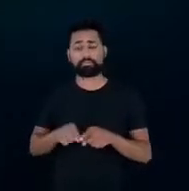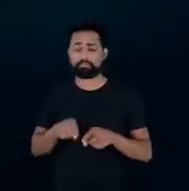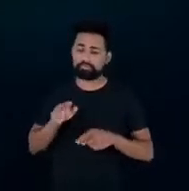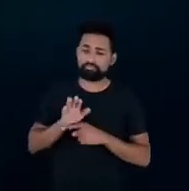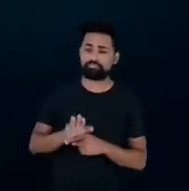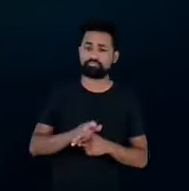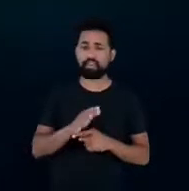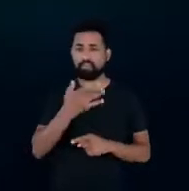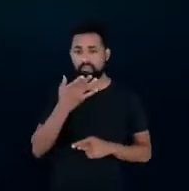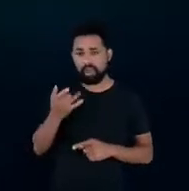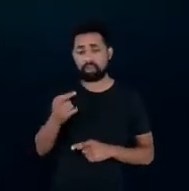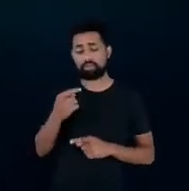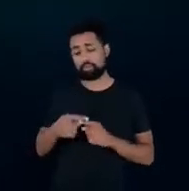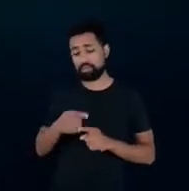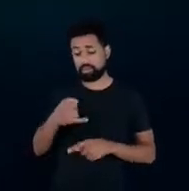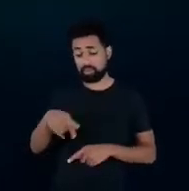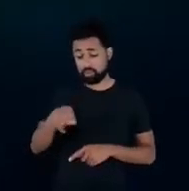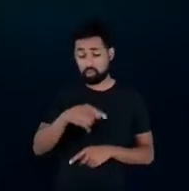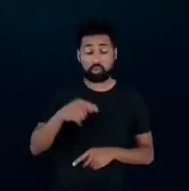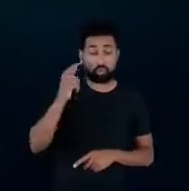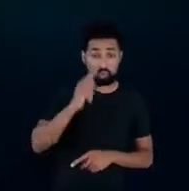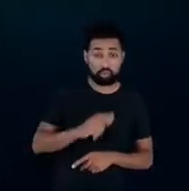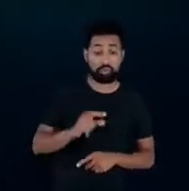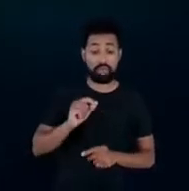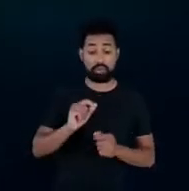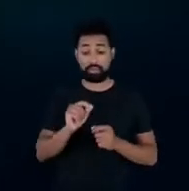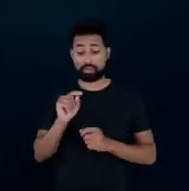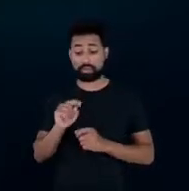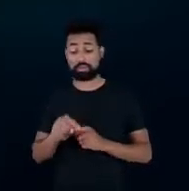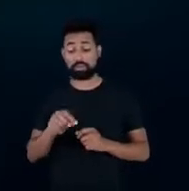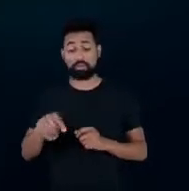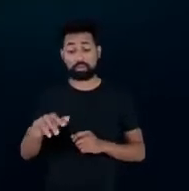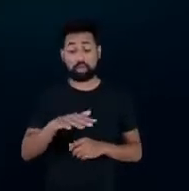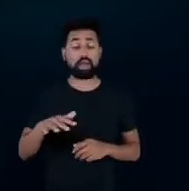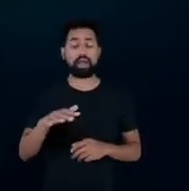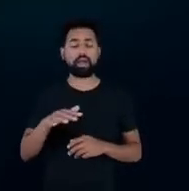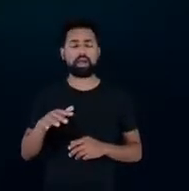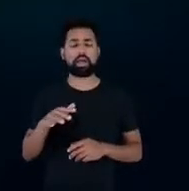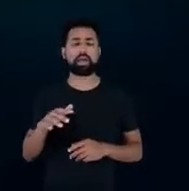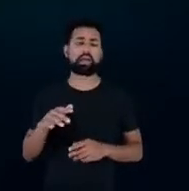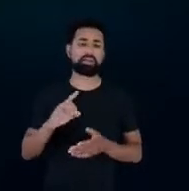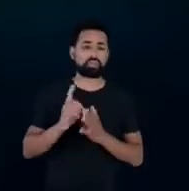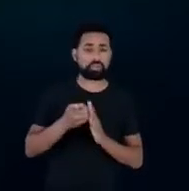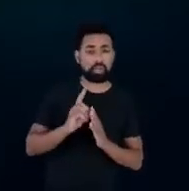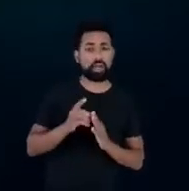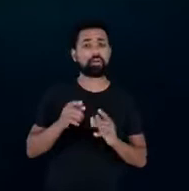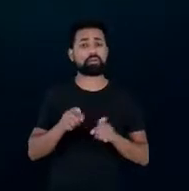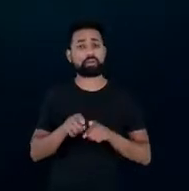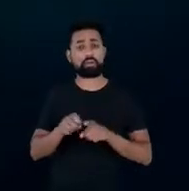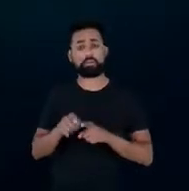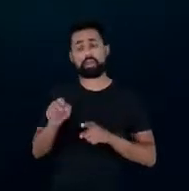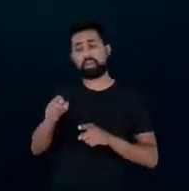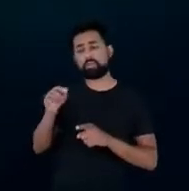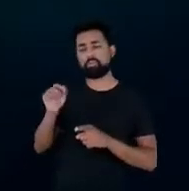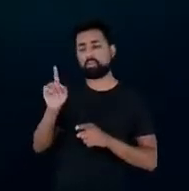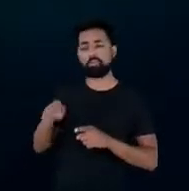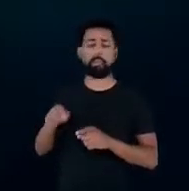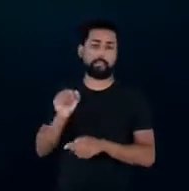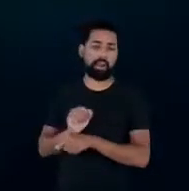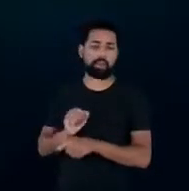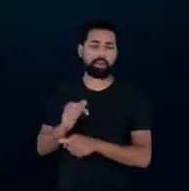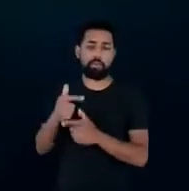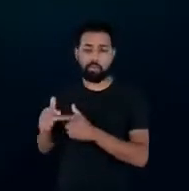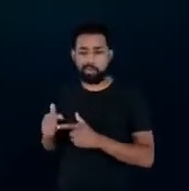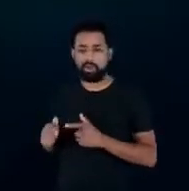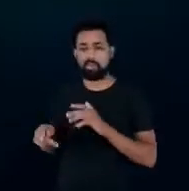agregação. Se a gente consegue fazer essa agregação no mundo digital então ela deixa um pouco de ser esse problema histórico